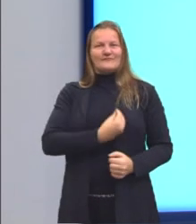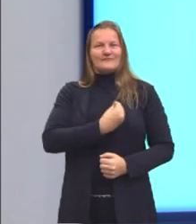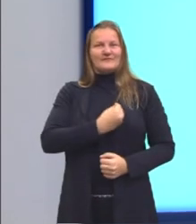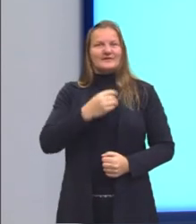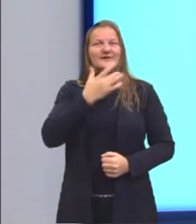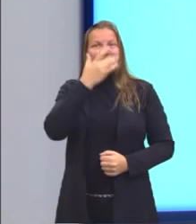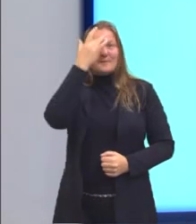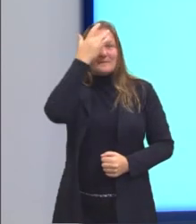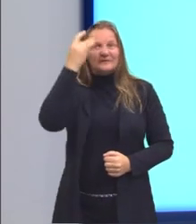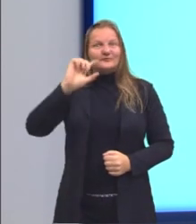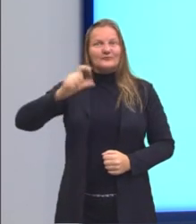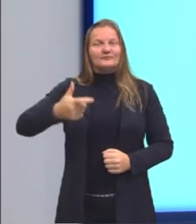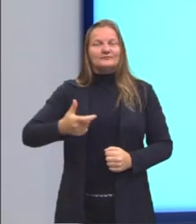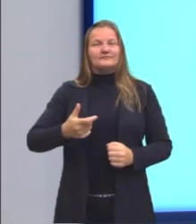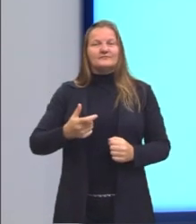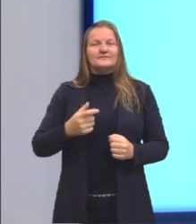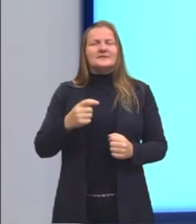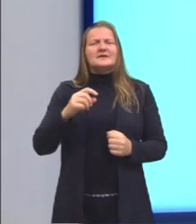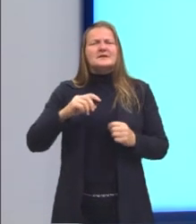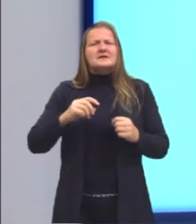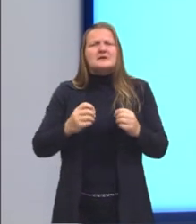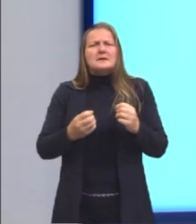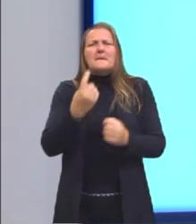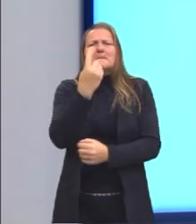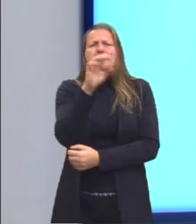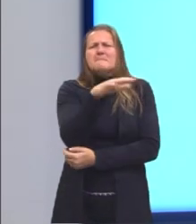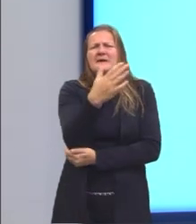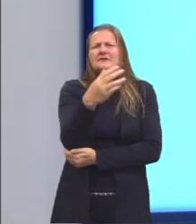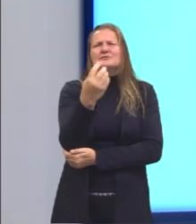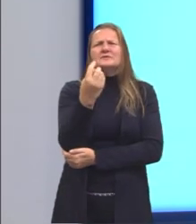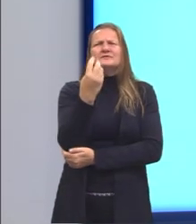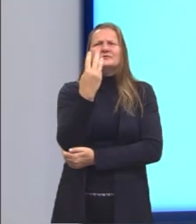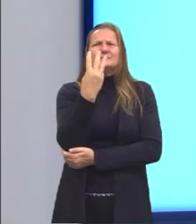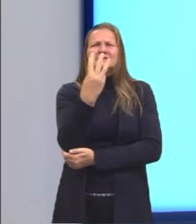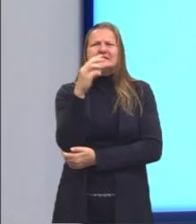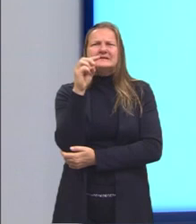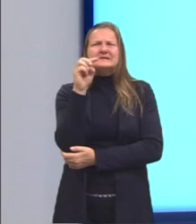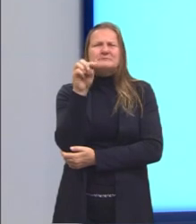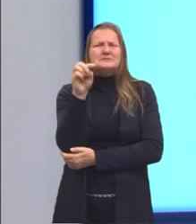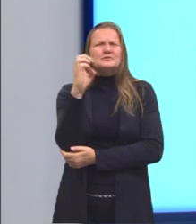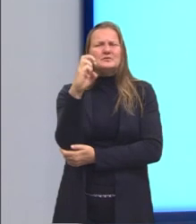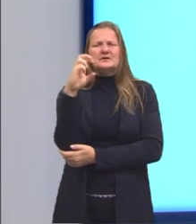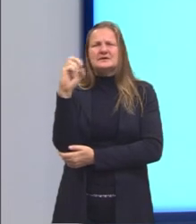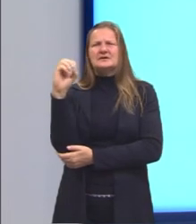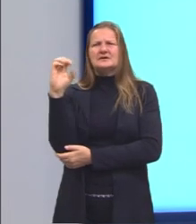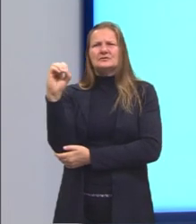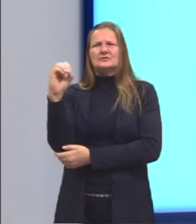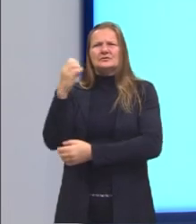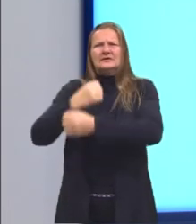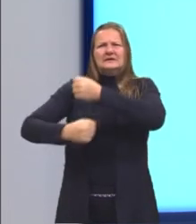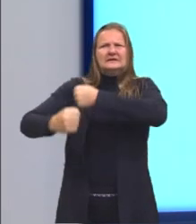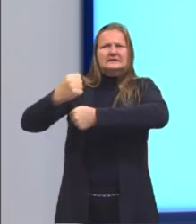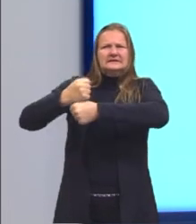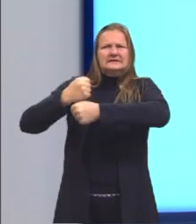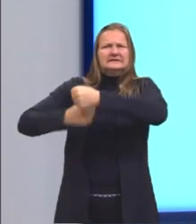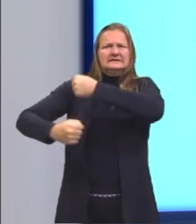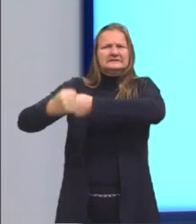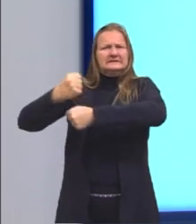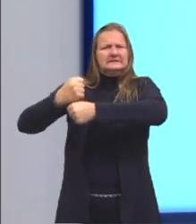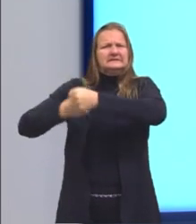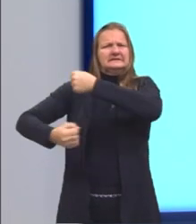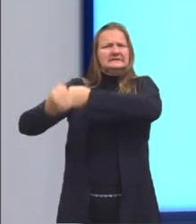inventada há 3.500 anos antes de Cristo, na região da Suméria ou Mesopotâmia.